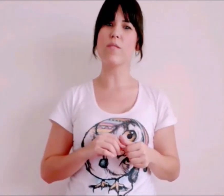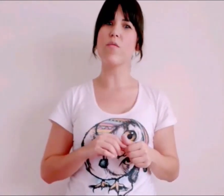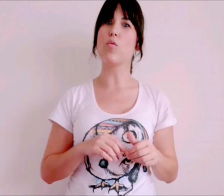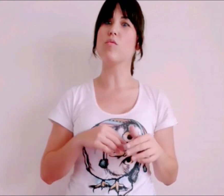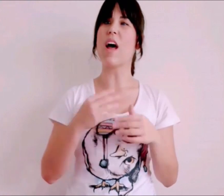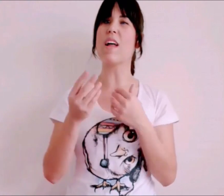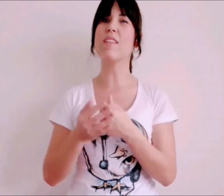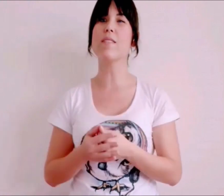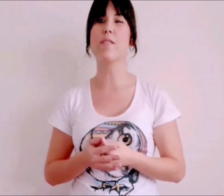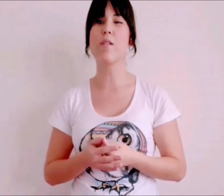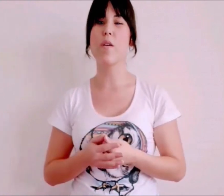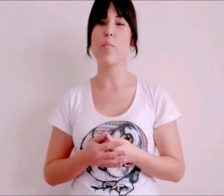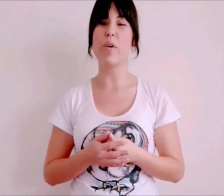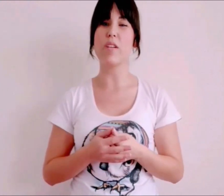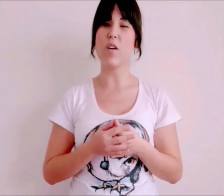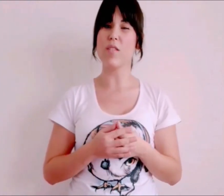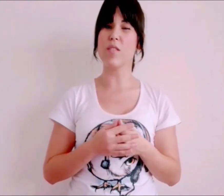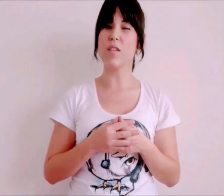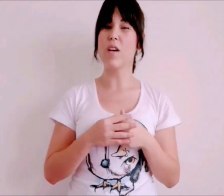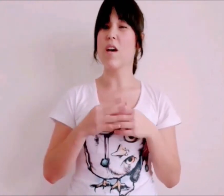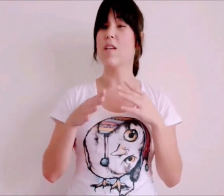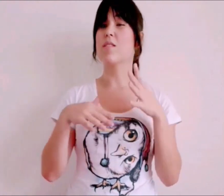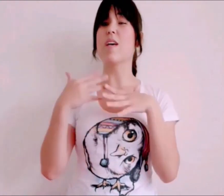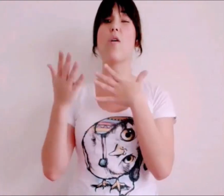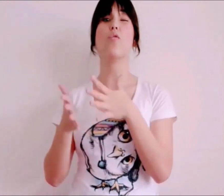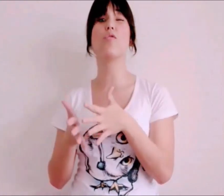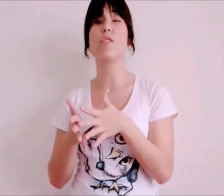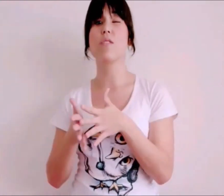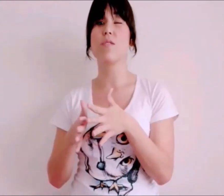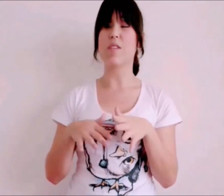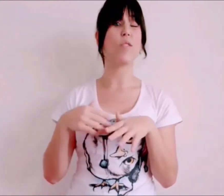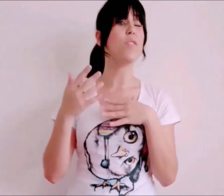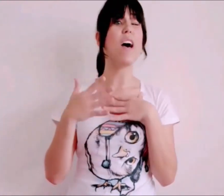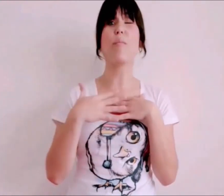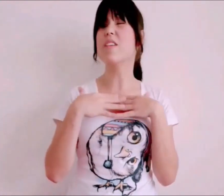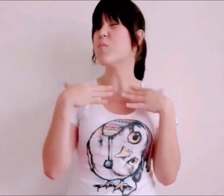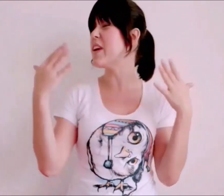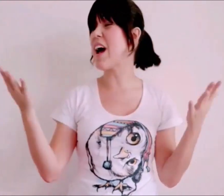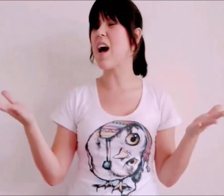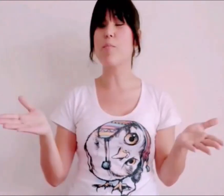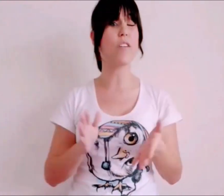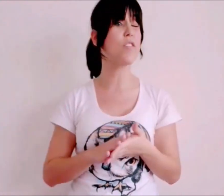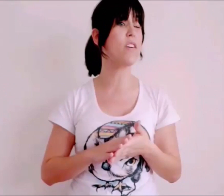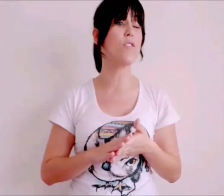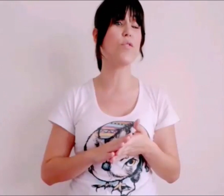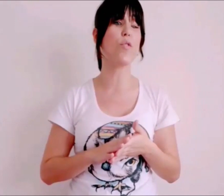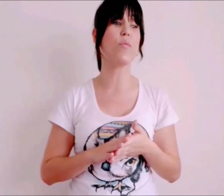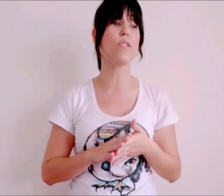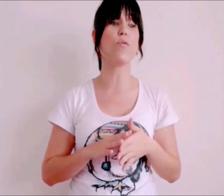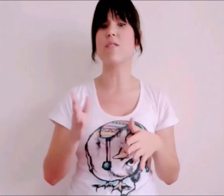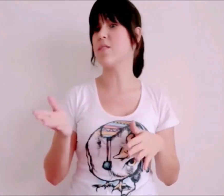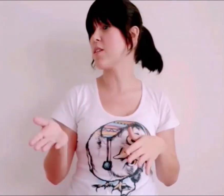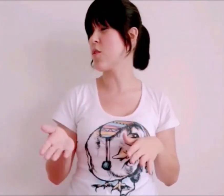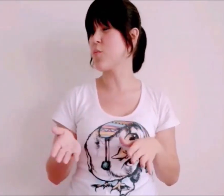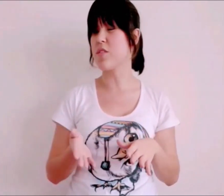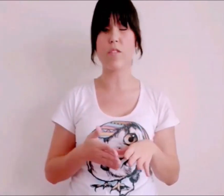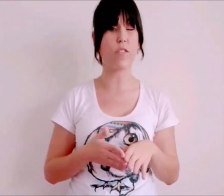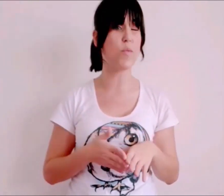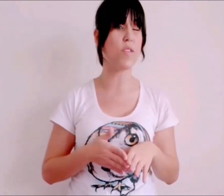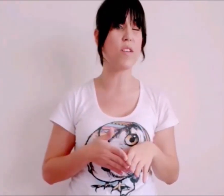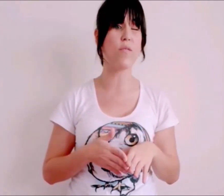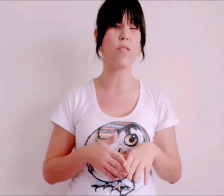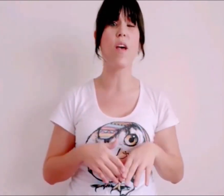públicas voltadas para a nossa saúde, vocês não sabem explicar para a gente sobre doenças